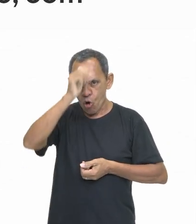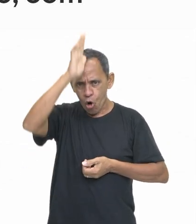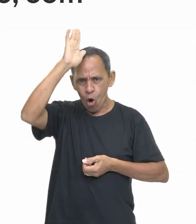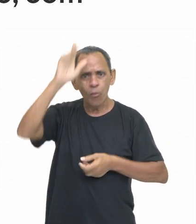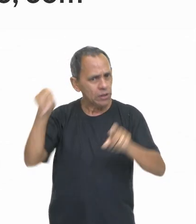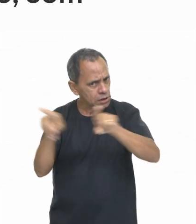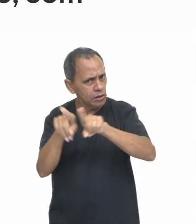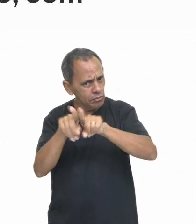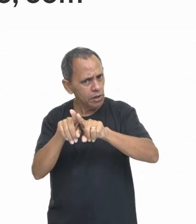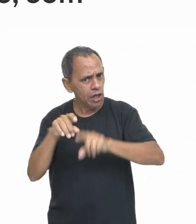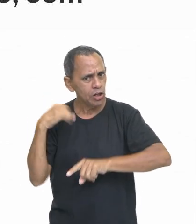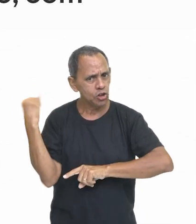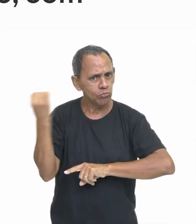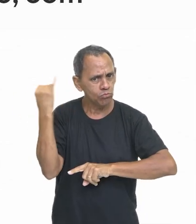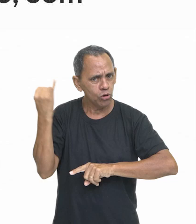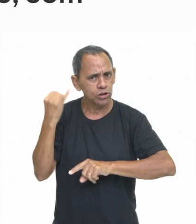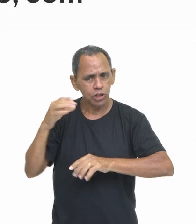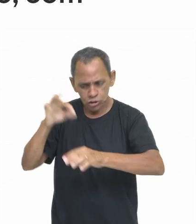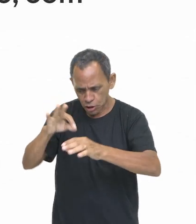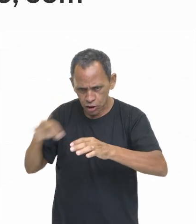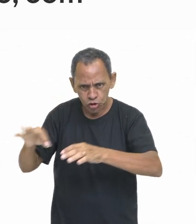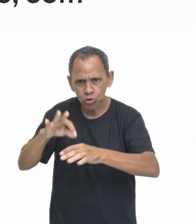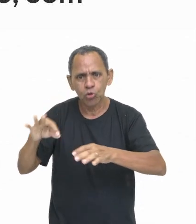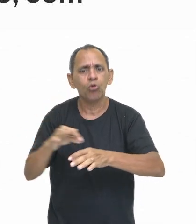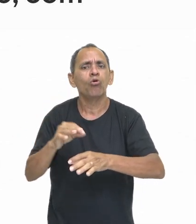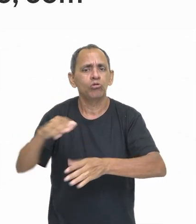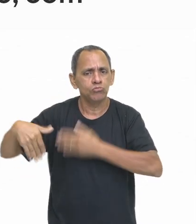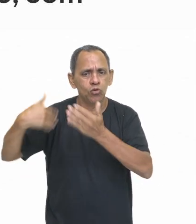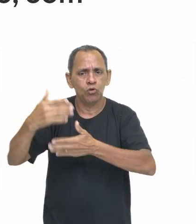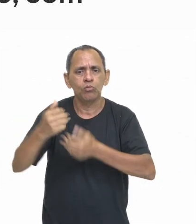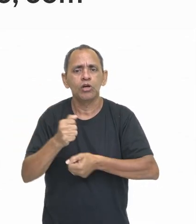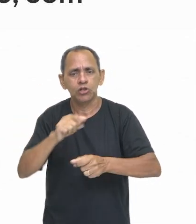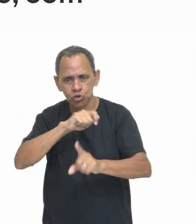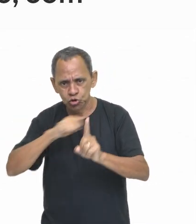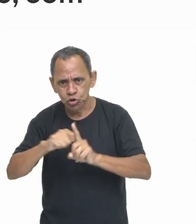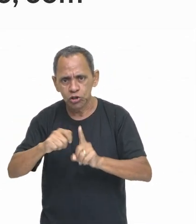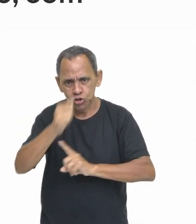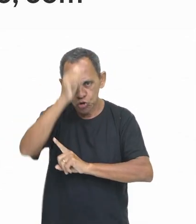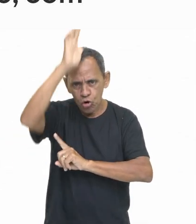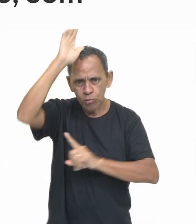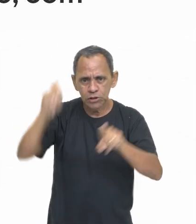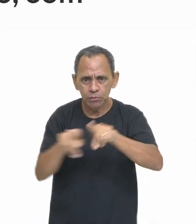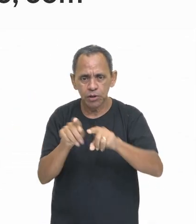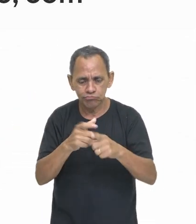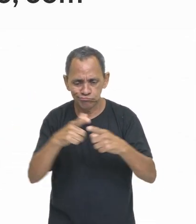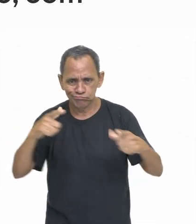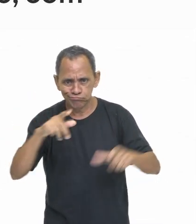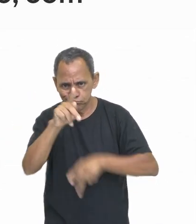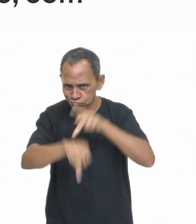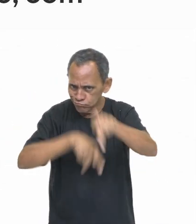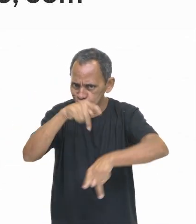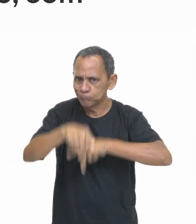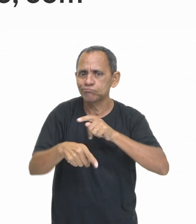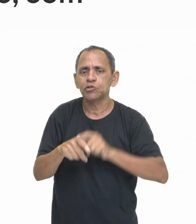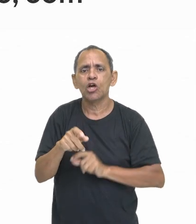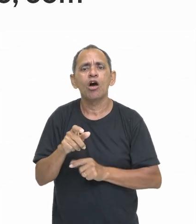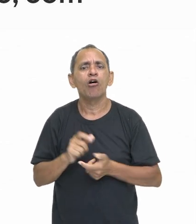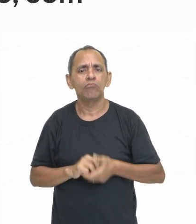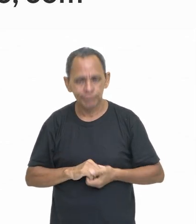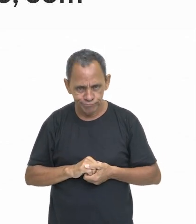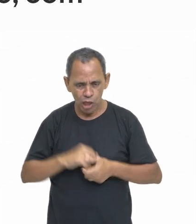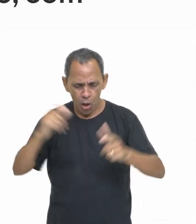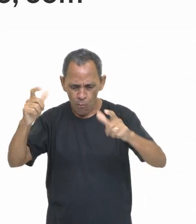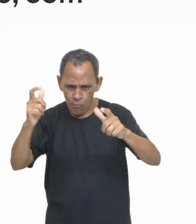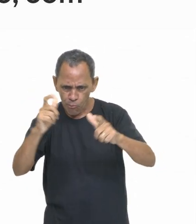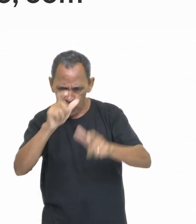foi bem importante para o desenvolvimento da sociedade romana. Então, a maioria da população, incluindo pequenos proprietários e